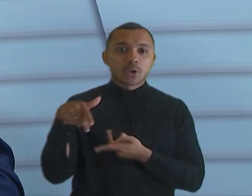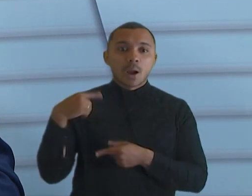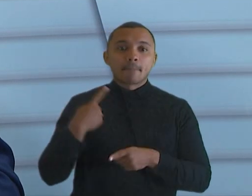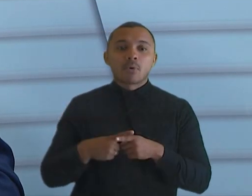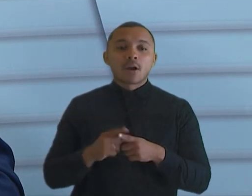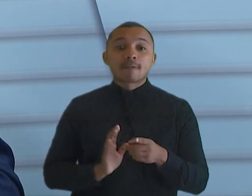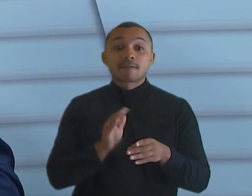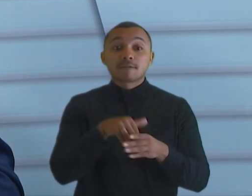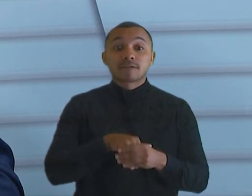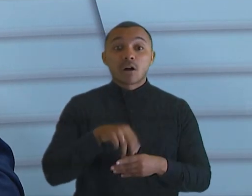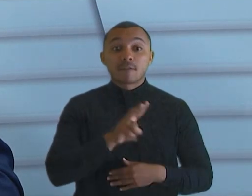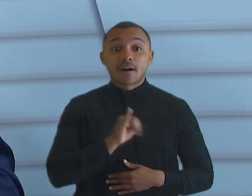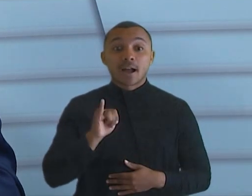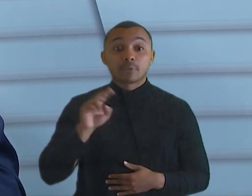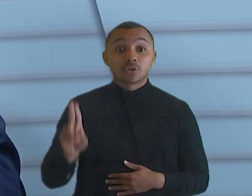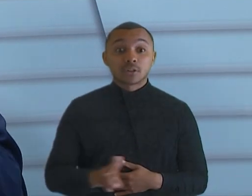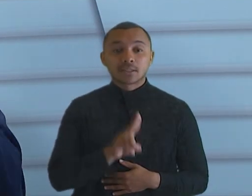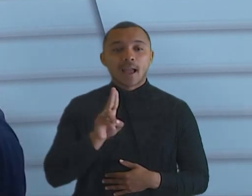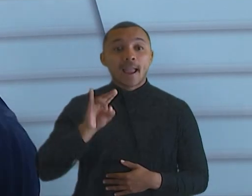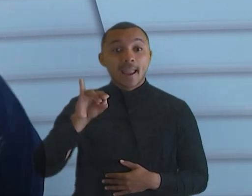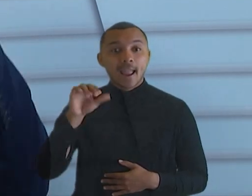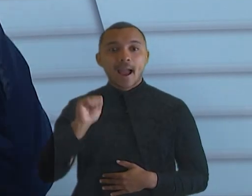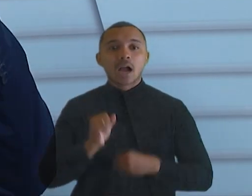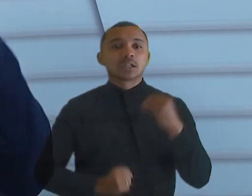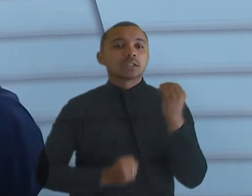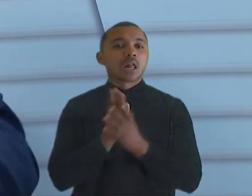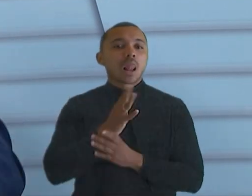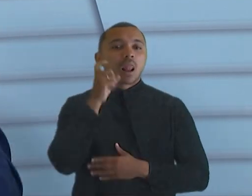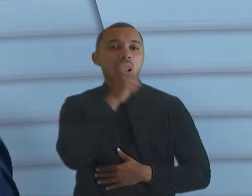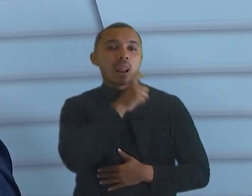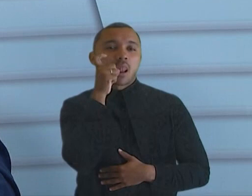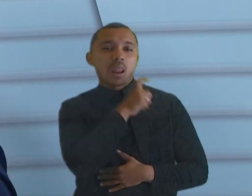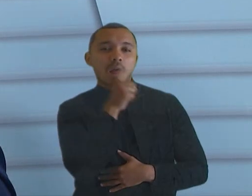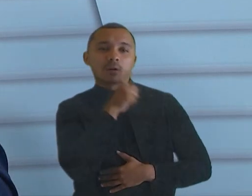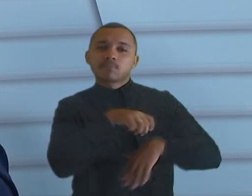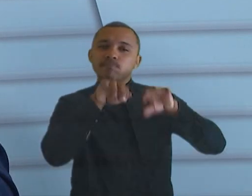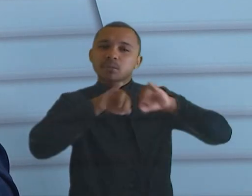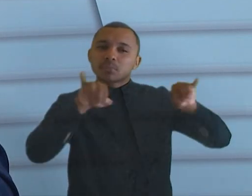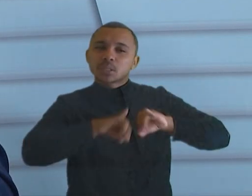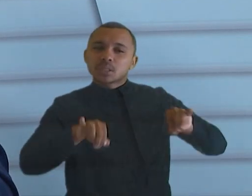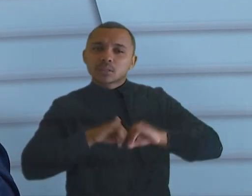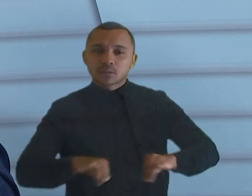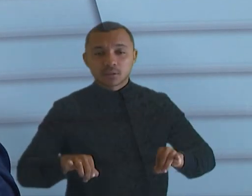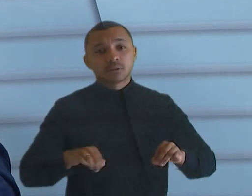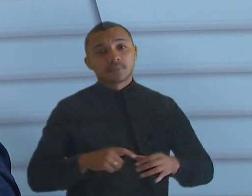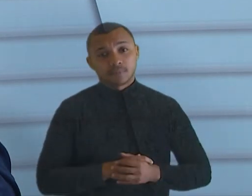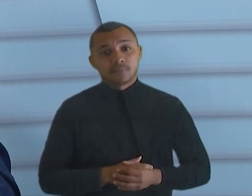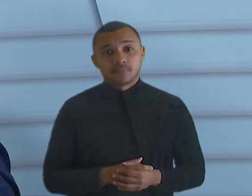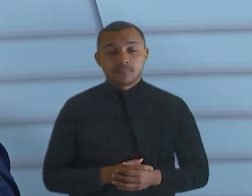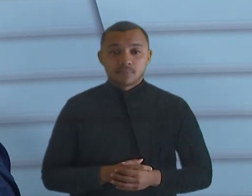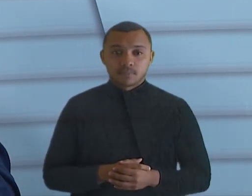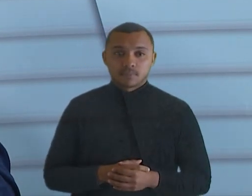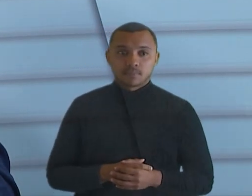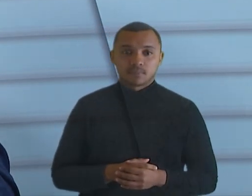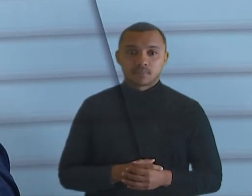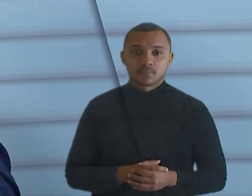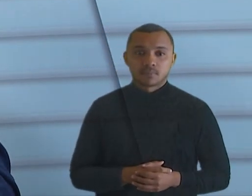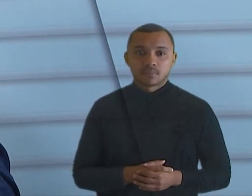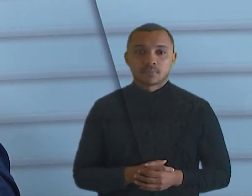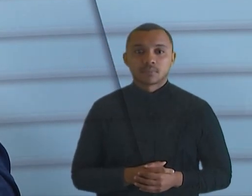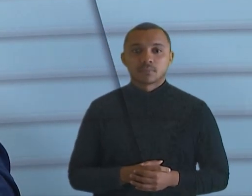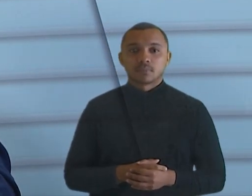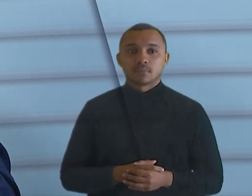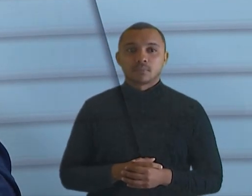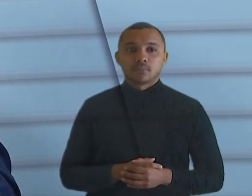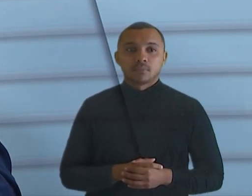uso de inteligência artificial para fazer fake news de forma muito profunda, as deepfakes, vai ser